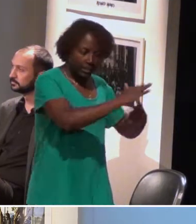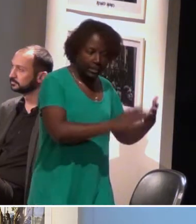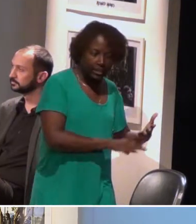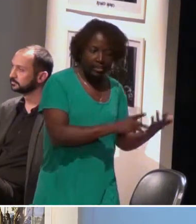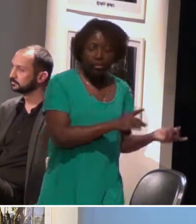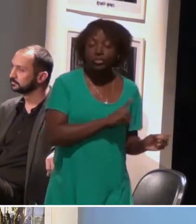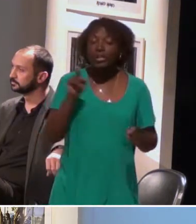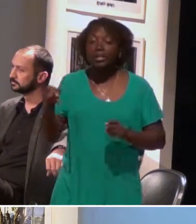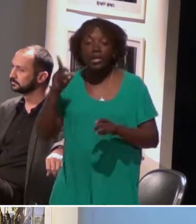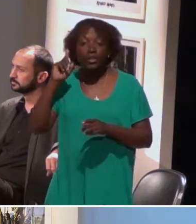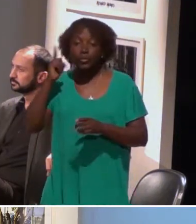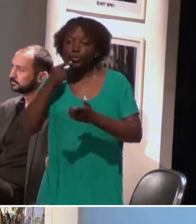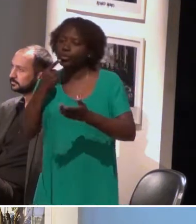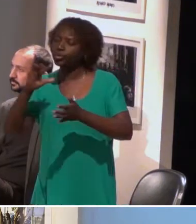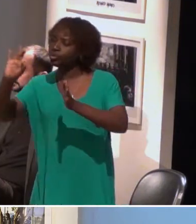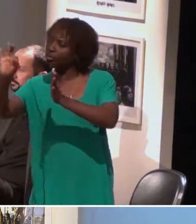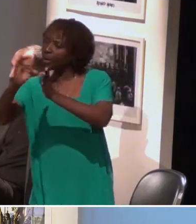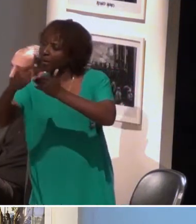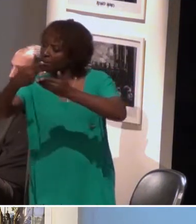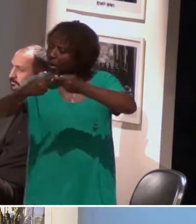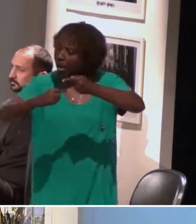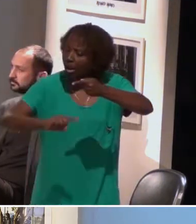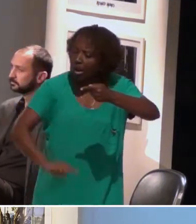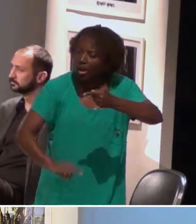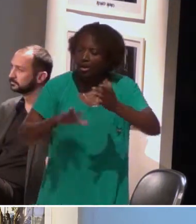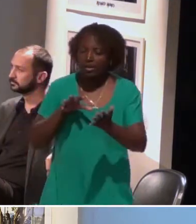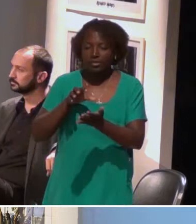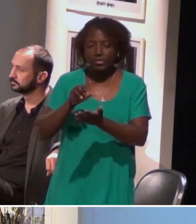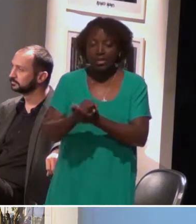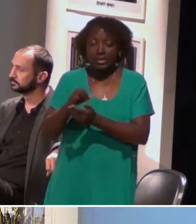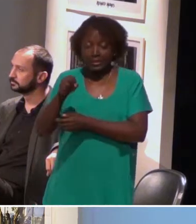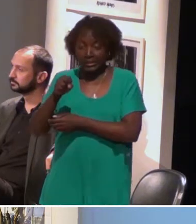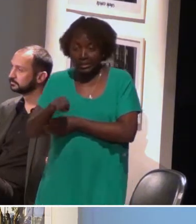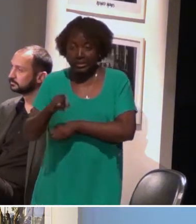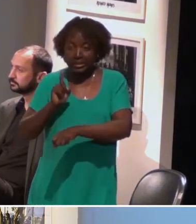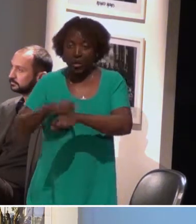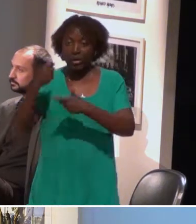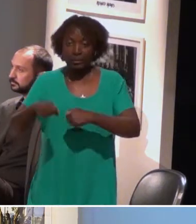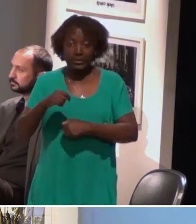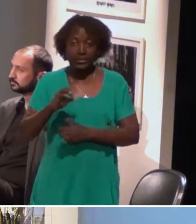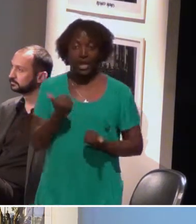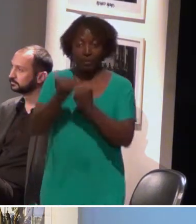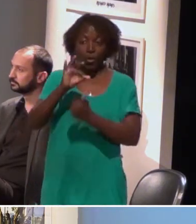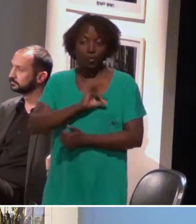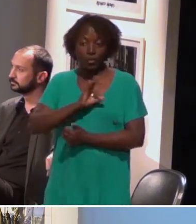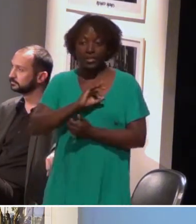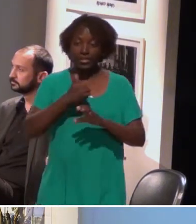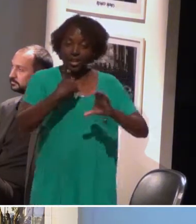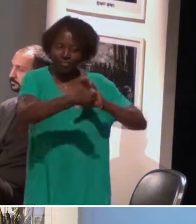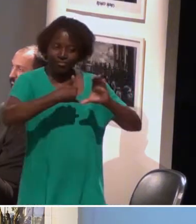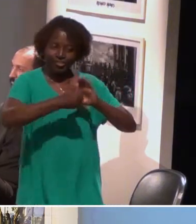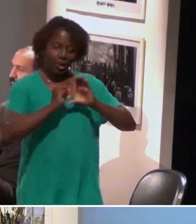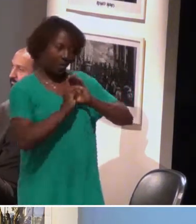os surdos foram cadastrados, os surdos alunos da rede, e, quando eles precisam chamar a polícia, eles mandam um WhatsApp para